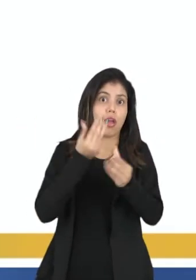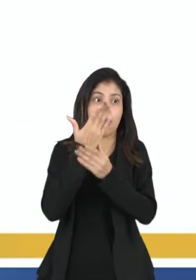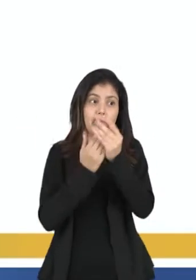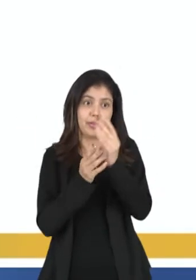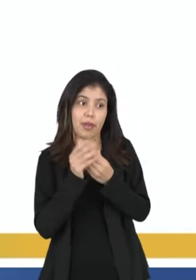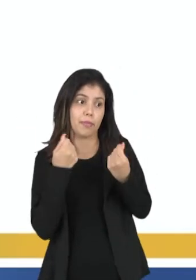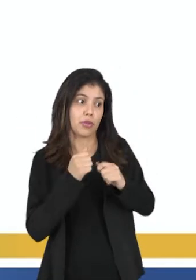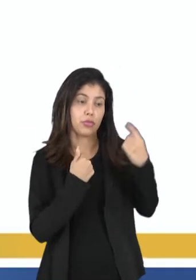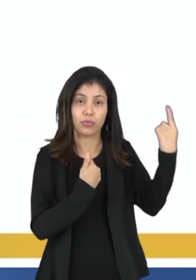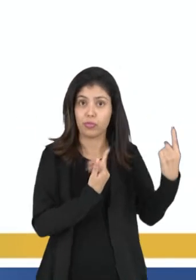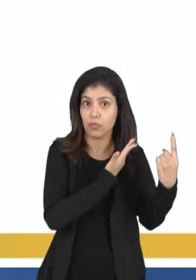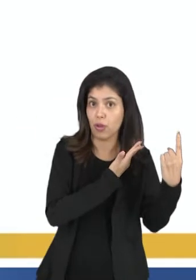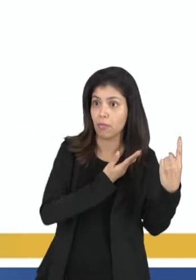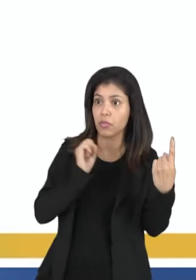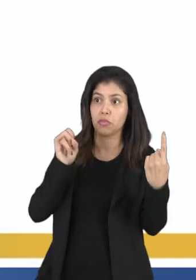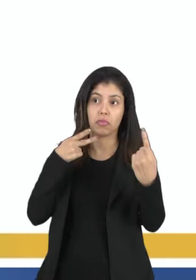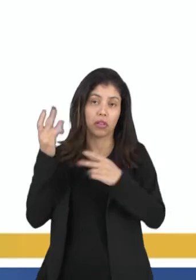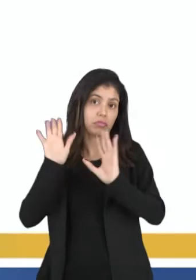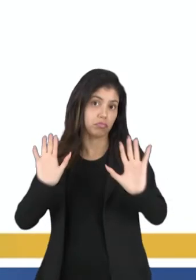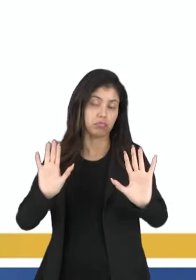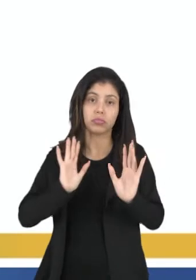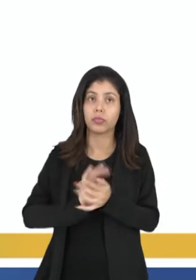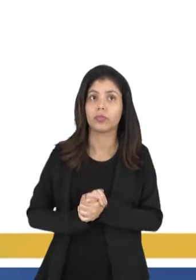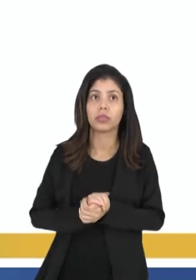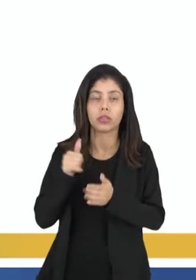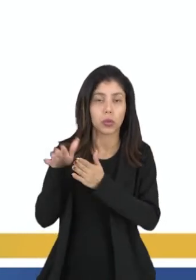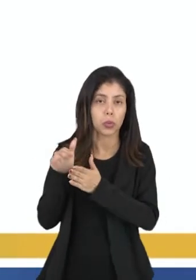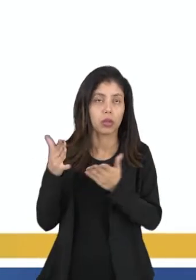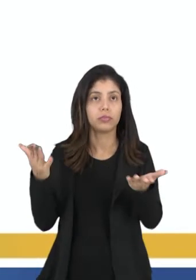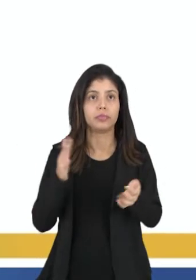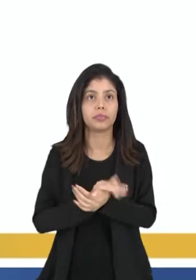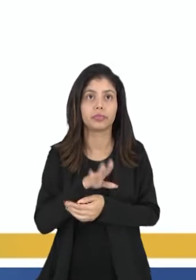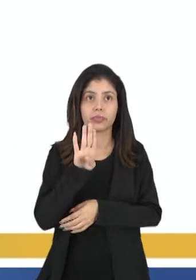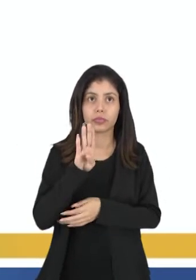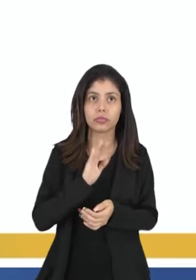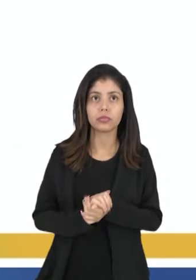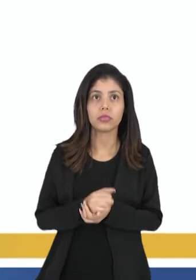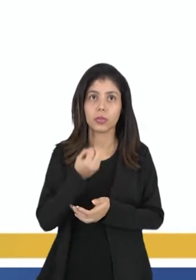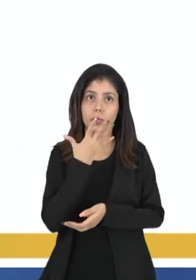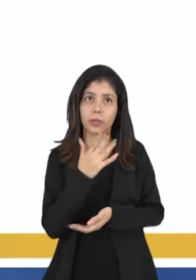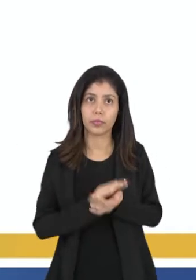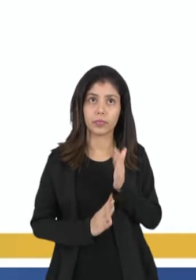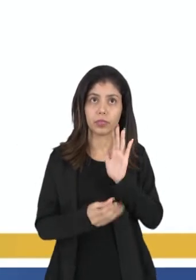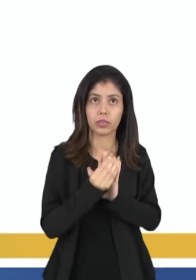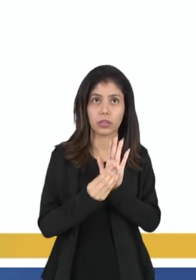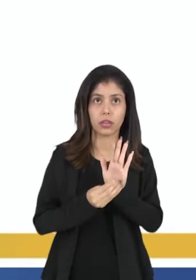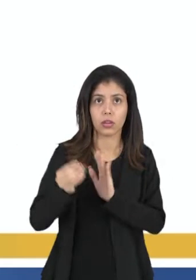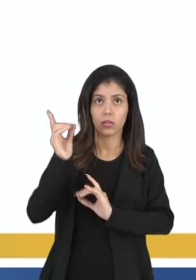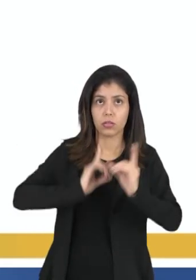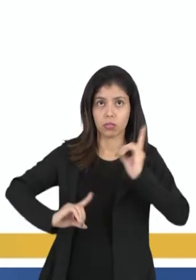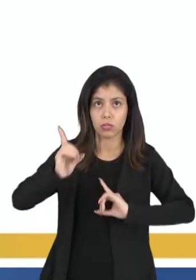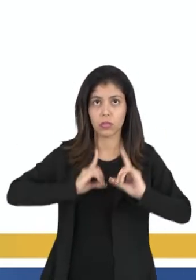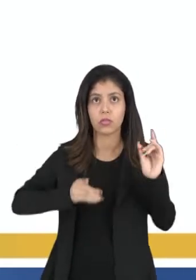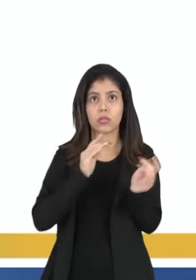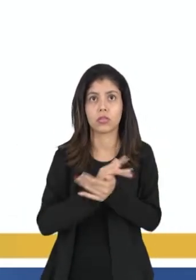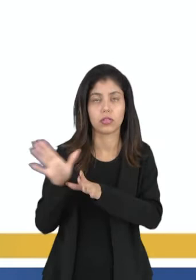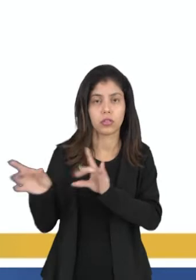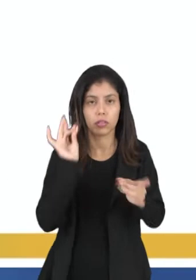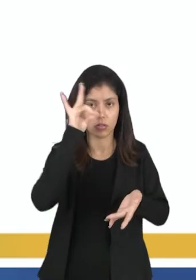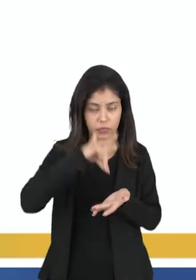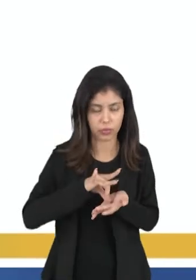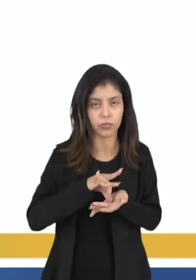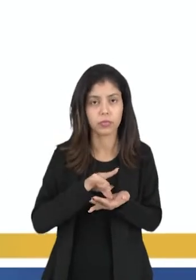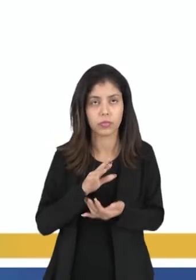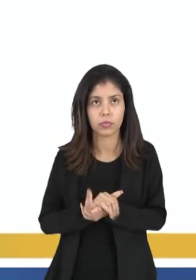gente já descartaria, né? O B, o sumo bem é dado pela fé de que os deuses são os portadores da